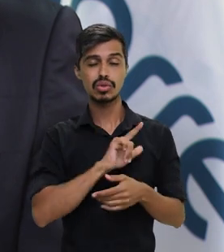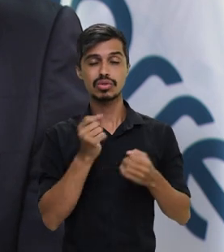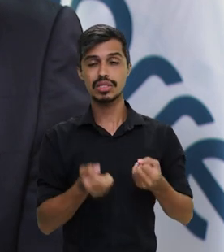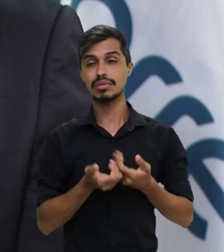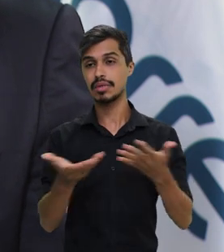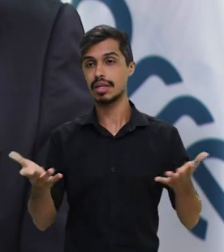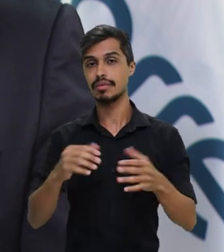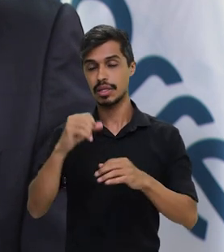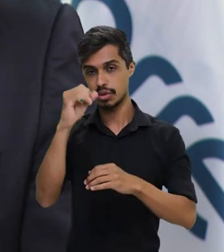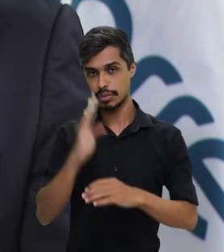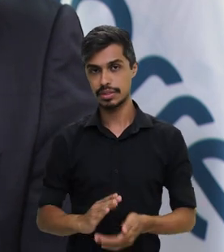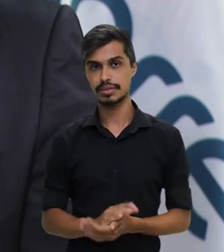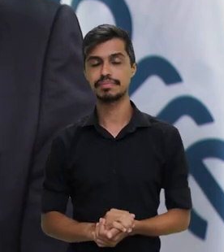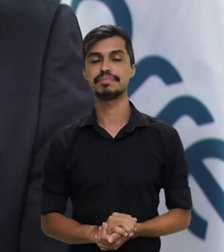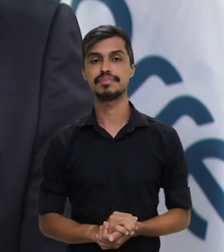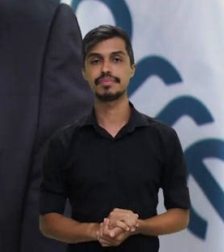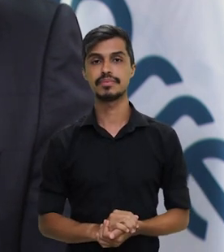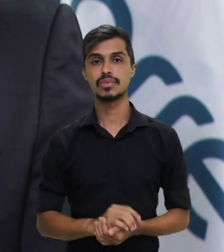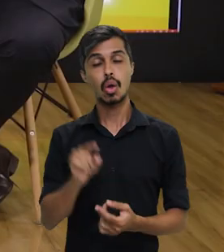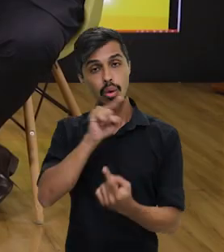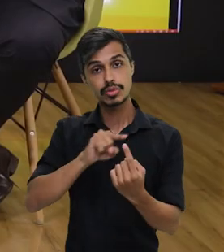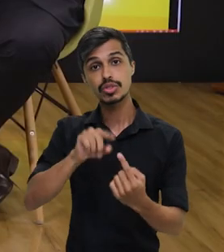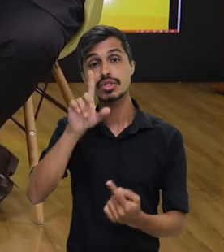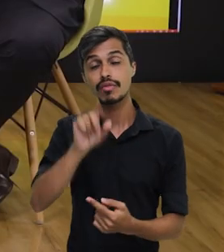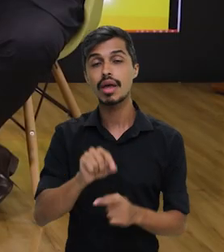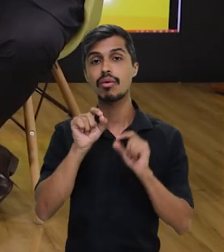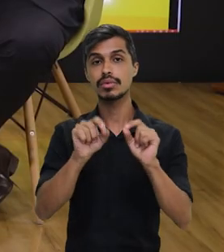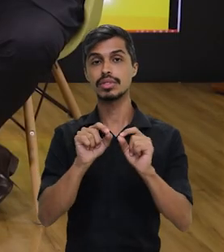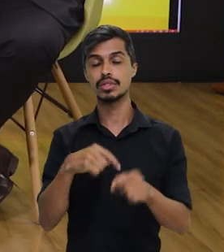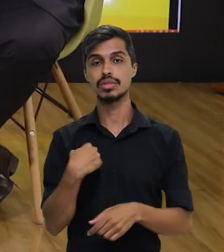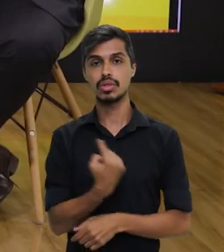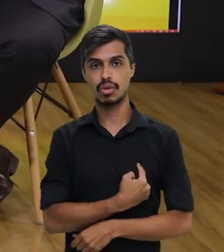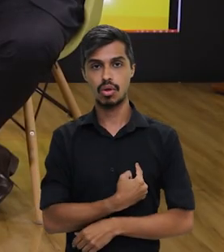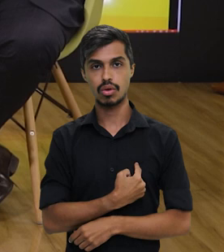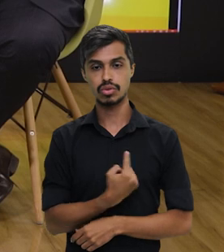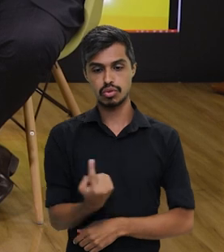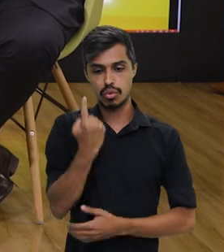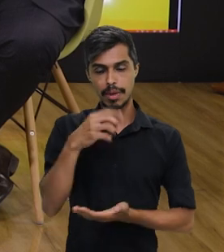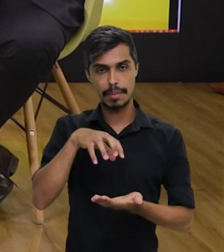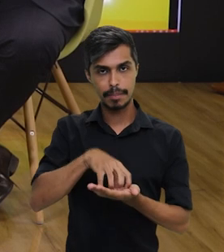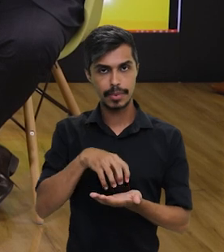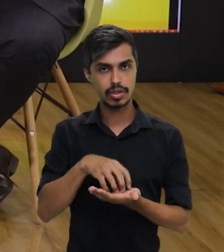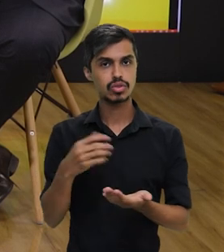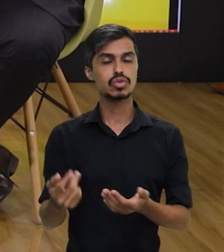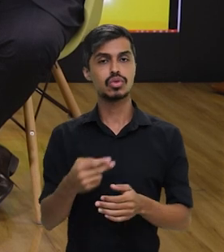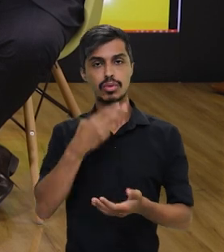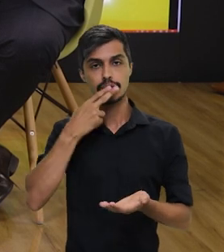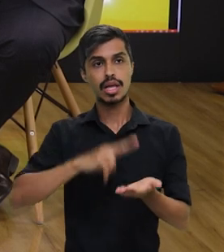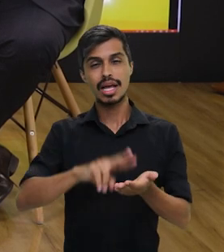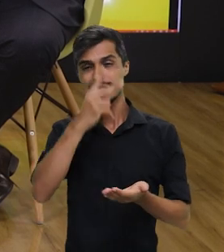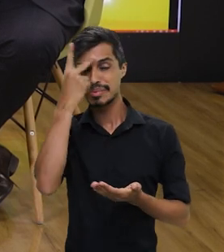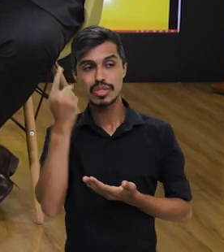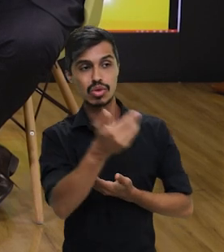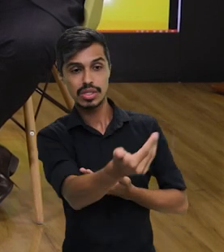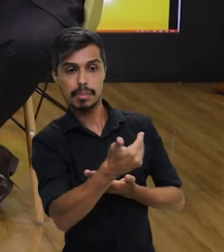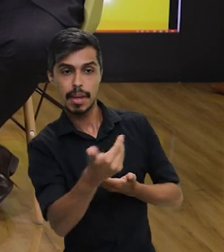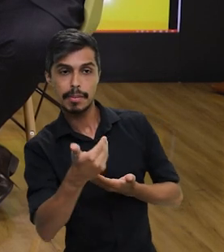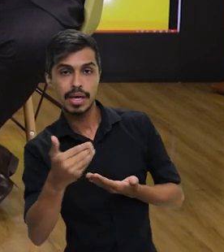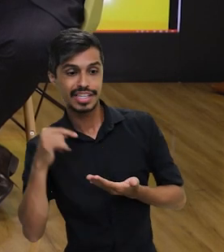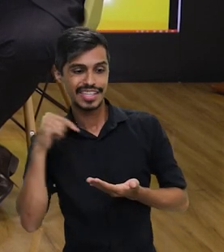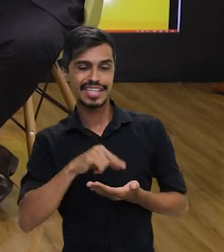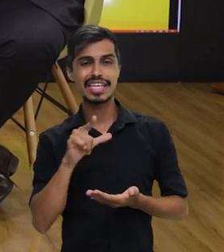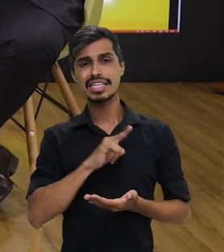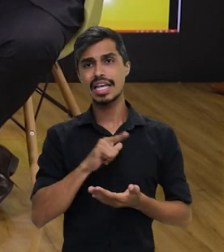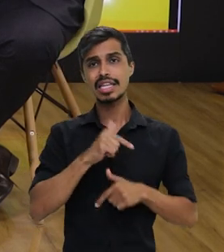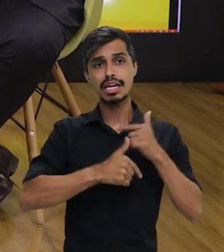agências. Então, o objetivo é que, numa agência dos correios, as pessoas possam se dirigir a elas para